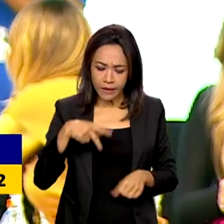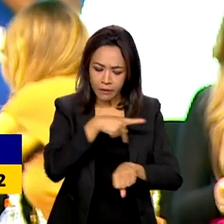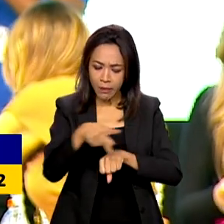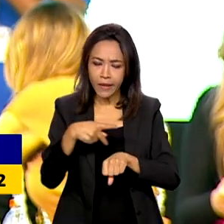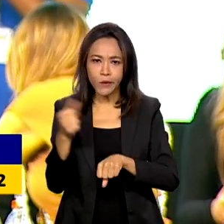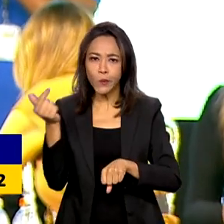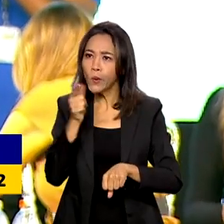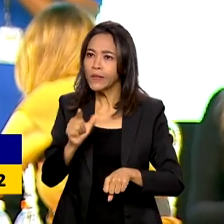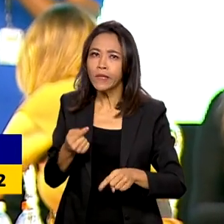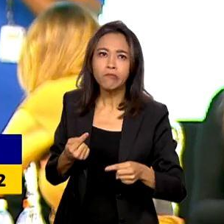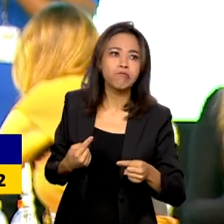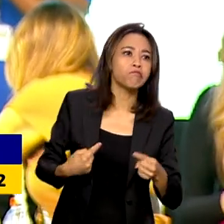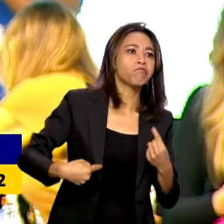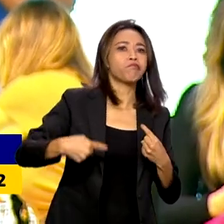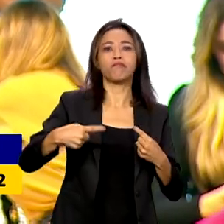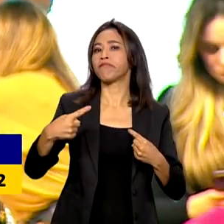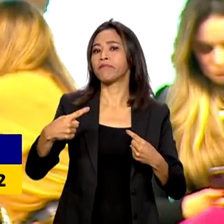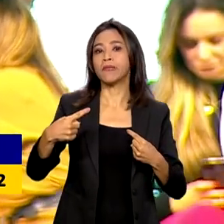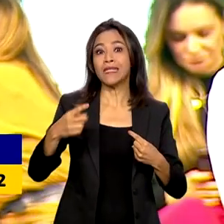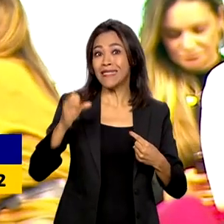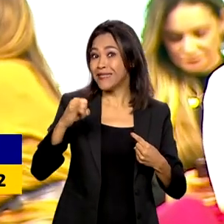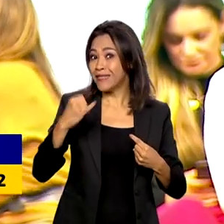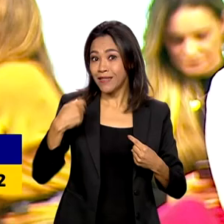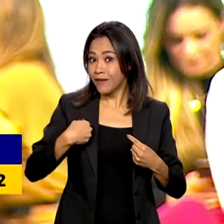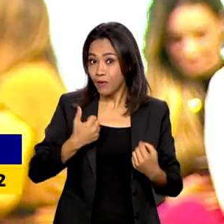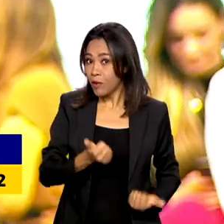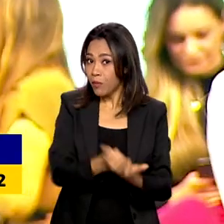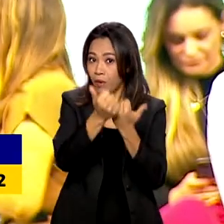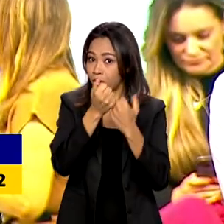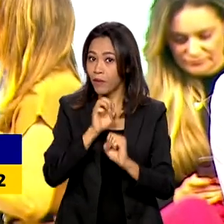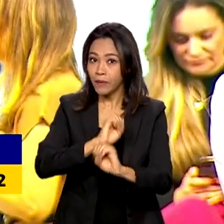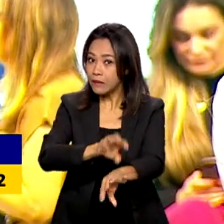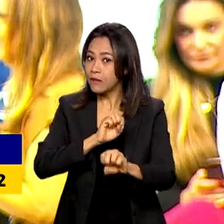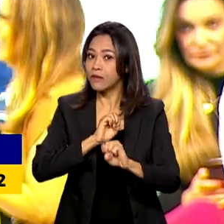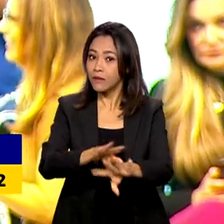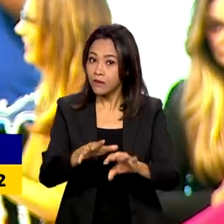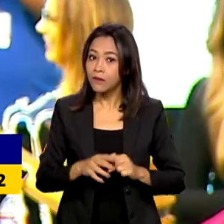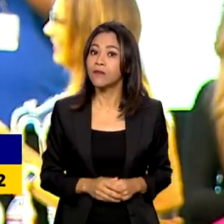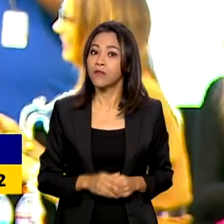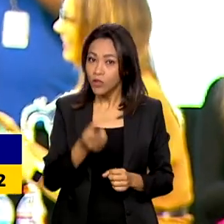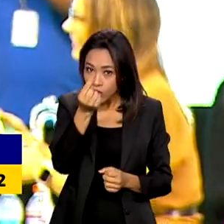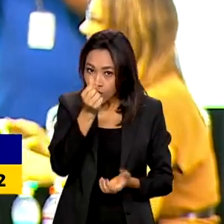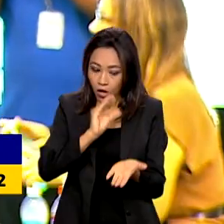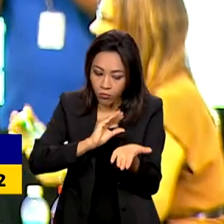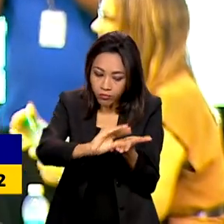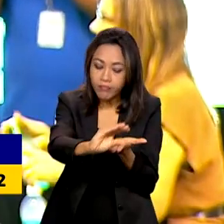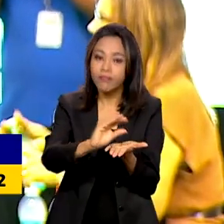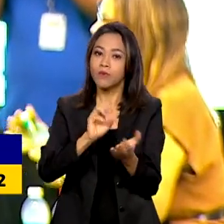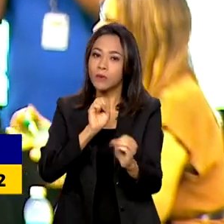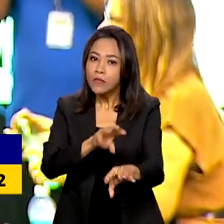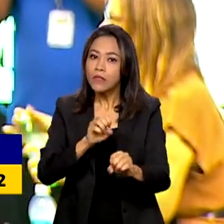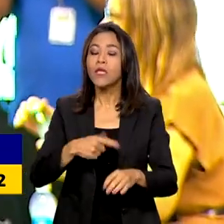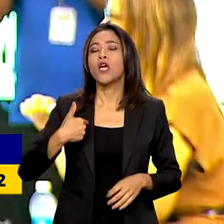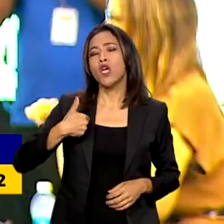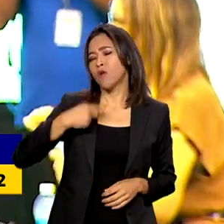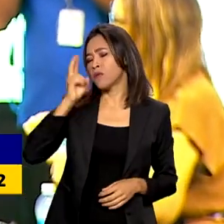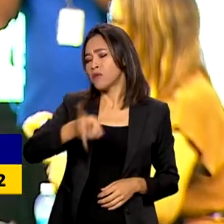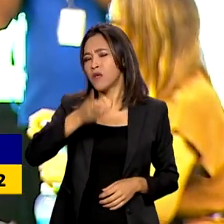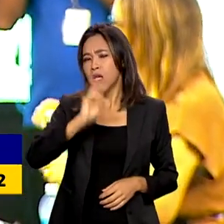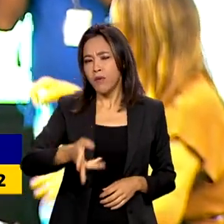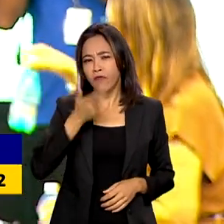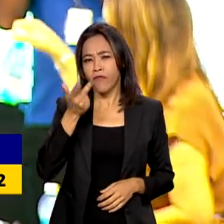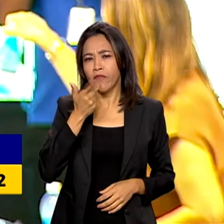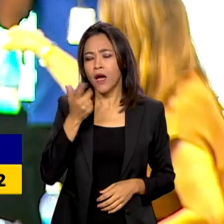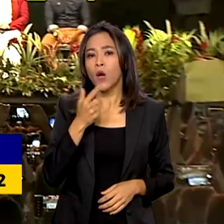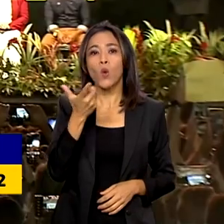se a gente não investir na educação. Eu digo sempre que o maior patrimônio que